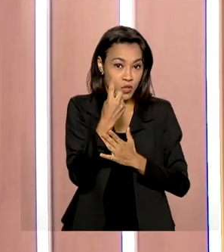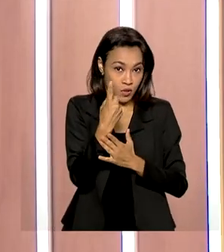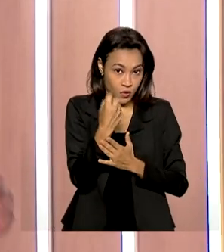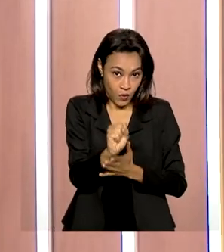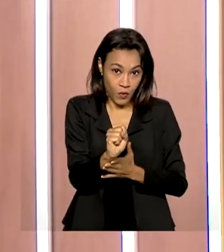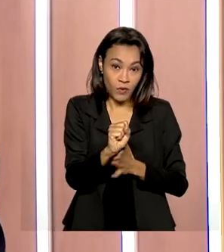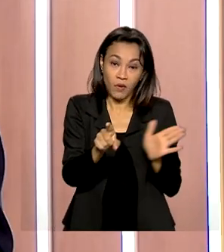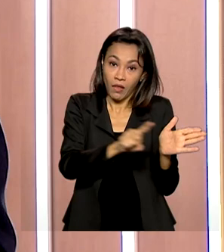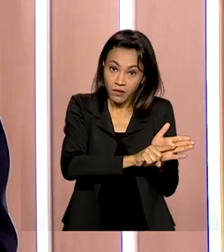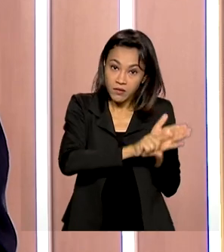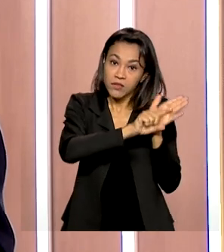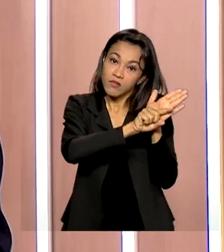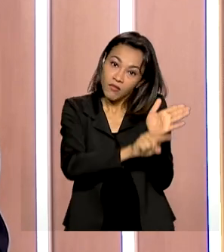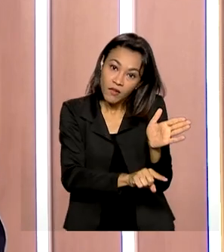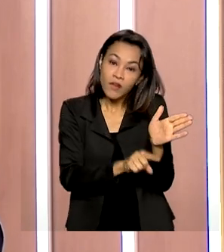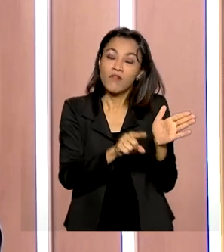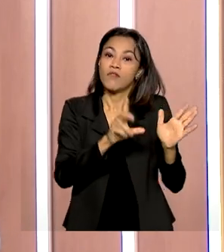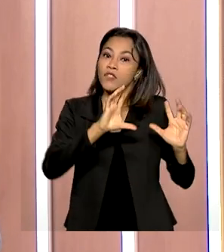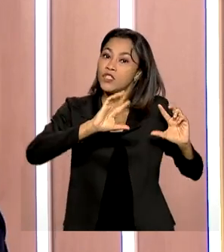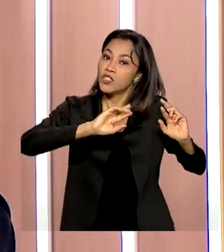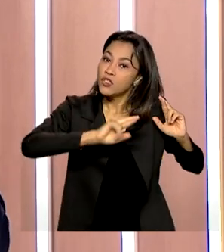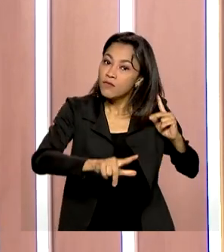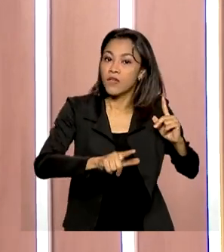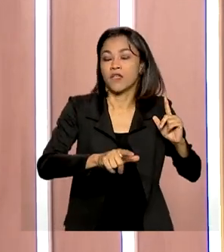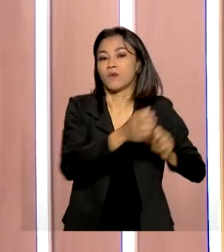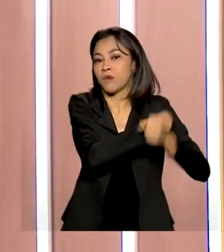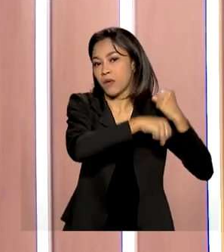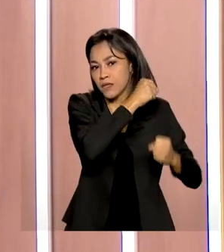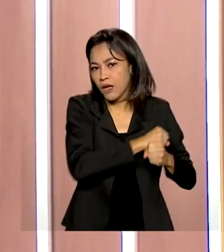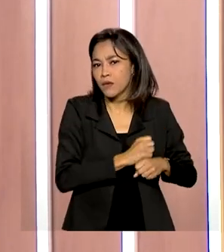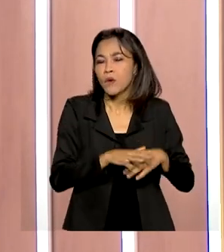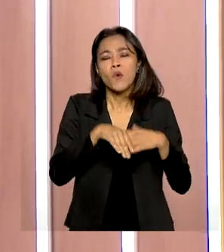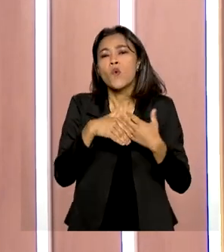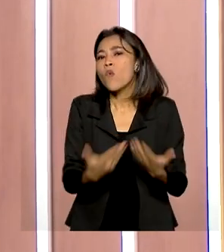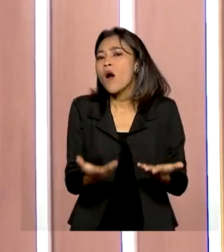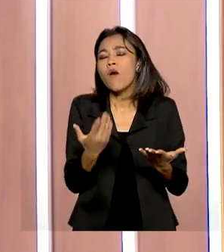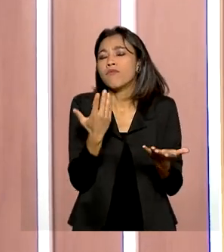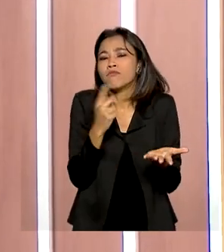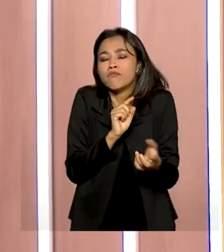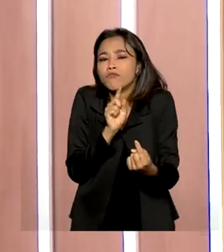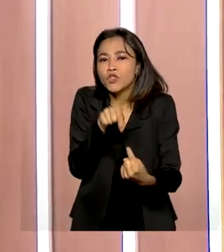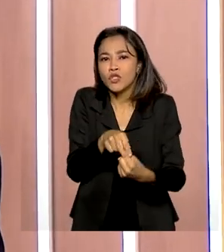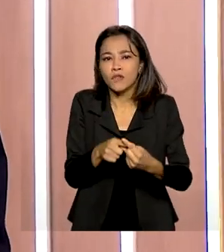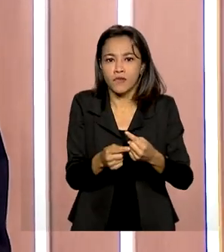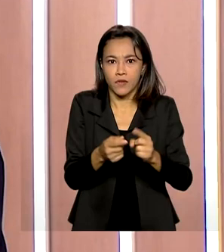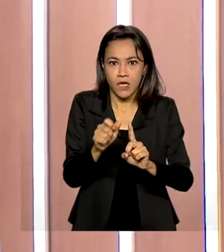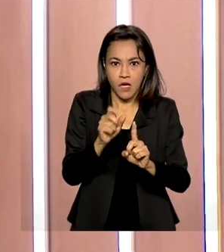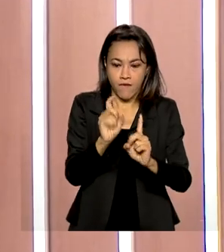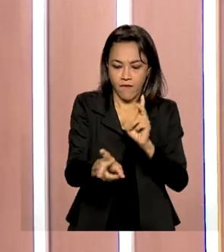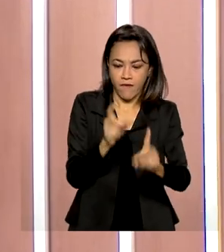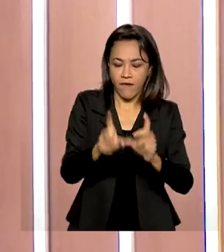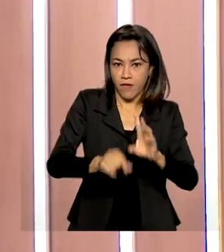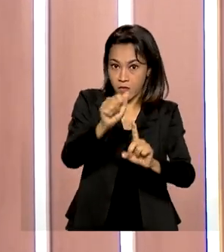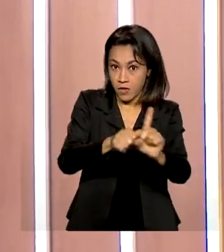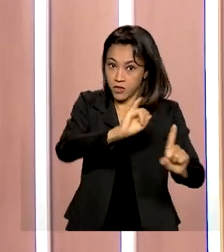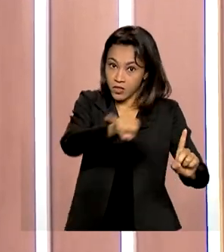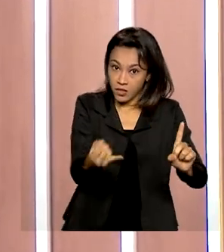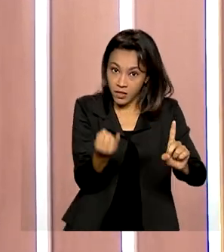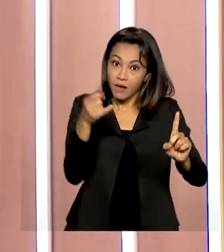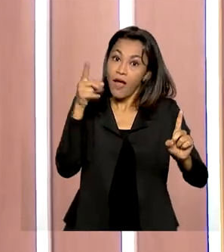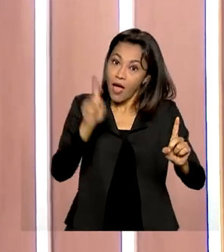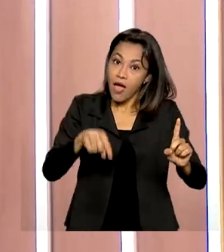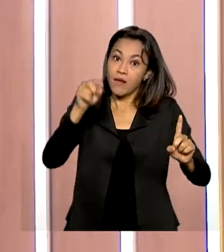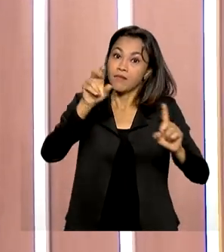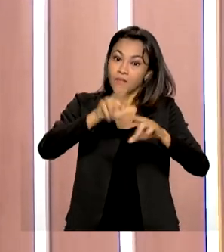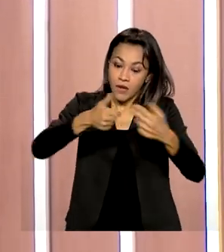déficit desse ano foi inferior ao déficit do ano passado. Qual a razão do crescimento das exportações em janeiro? Isso se deve especialmente ao setor